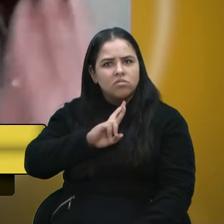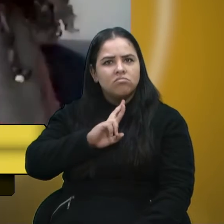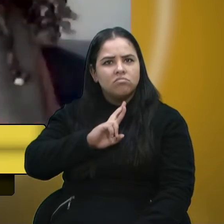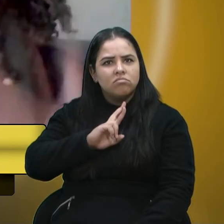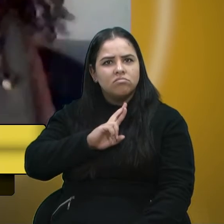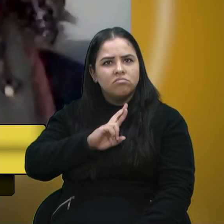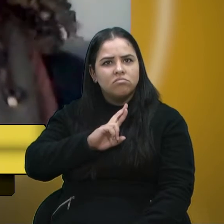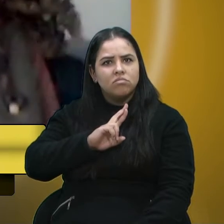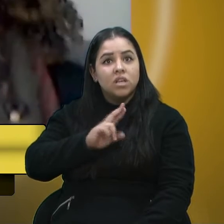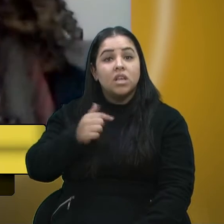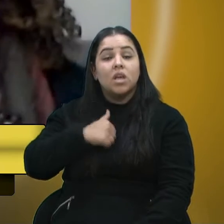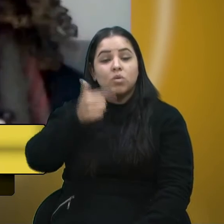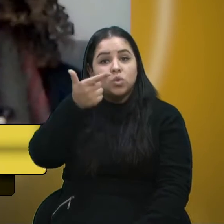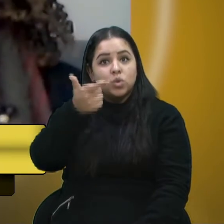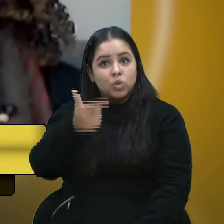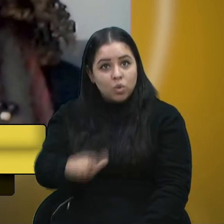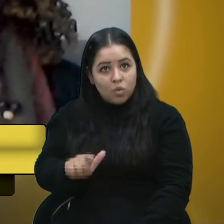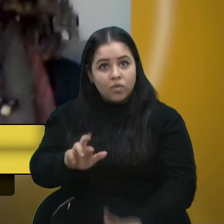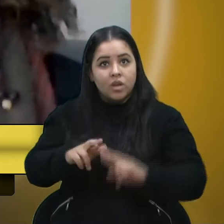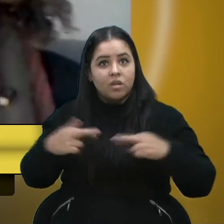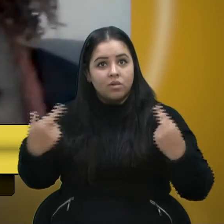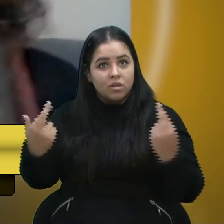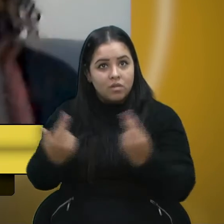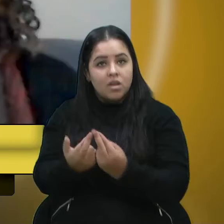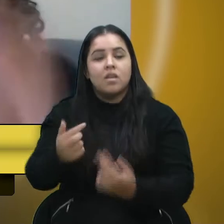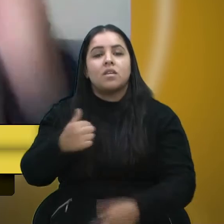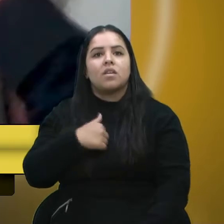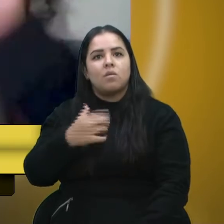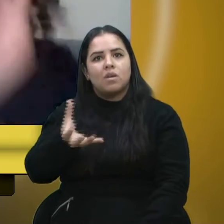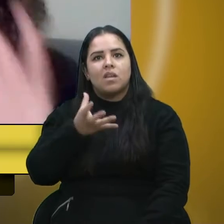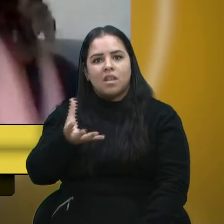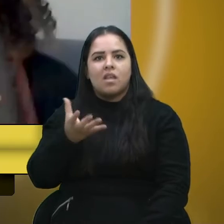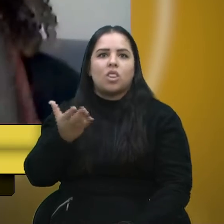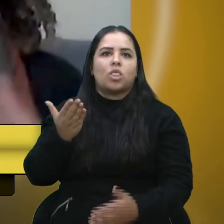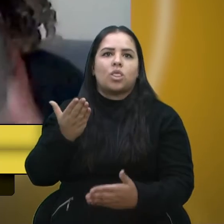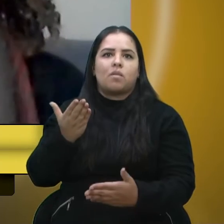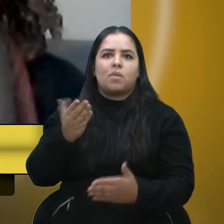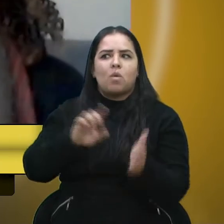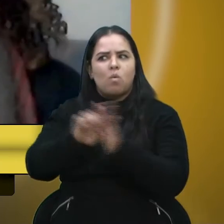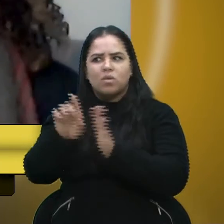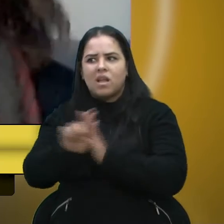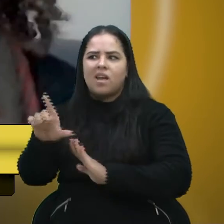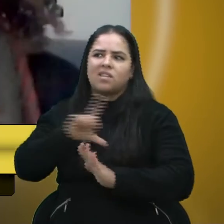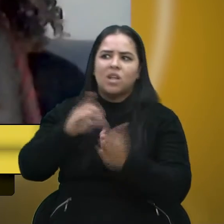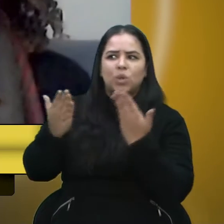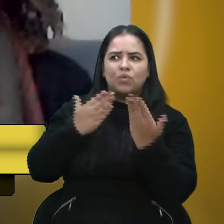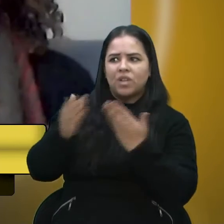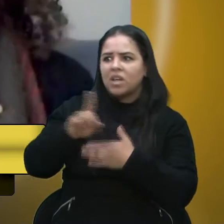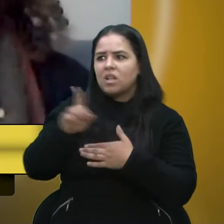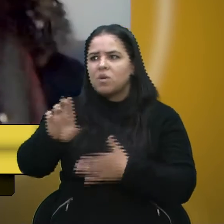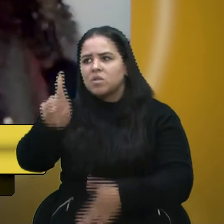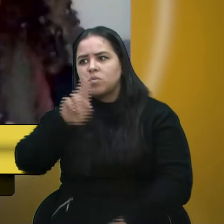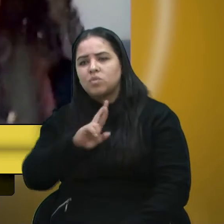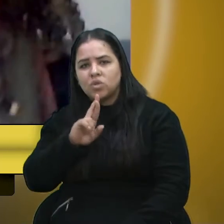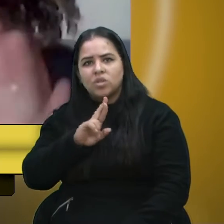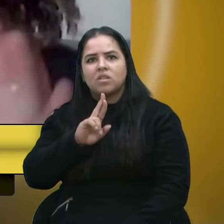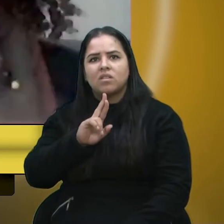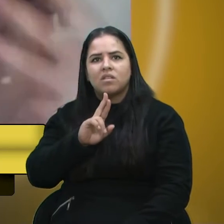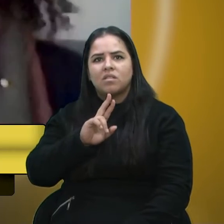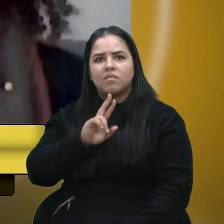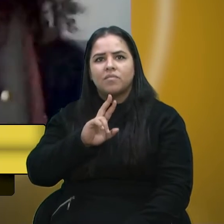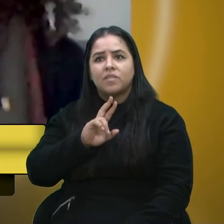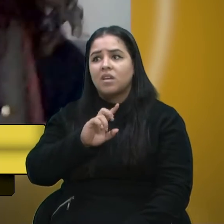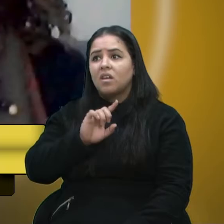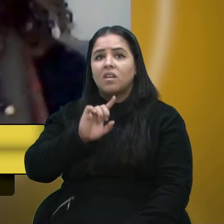e eu reforcei durante a reunião que eu gostaria de tirar algumas dúvidas que não haviam sido respondidas na fala dela, e ela